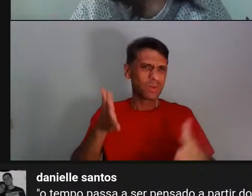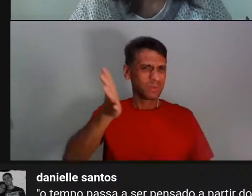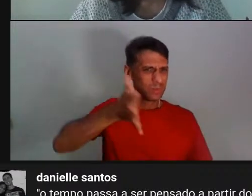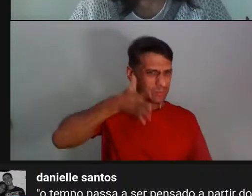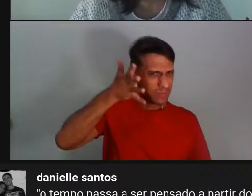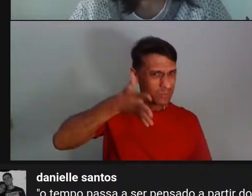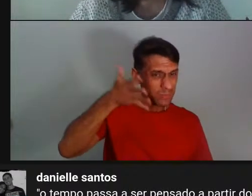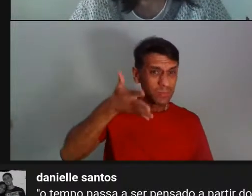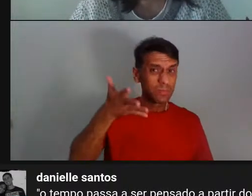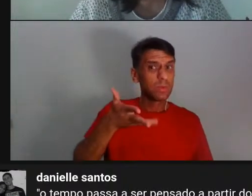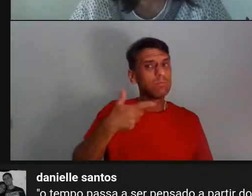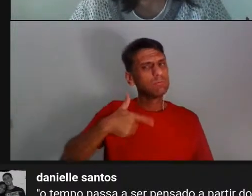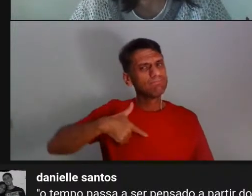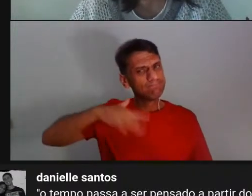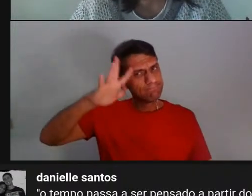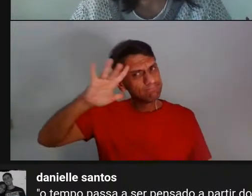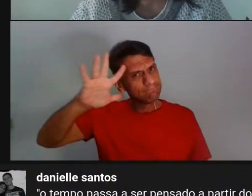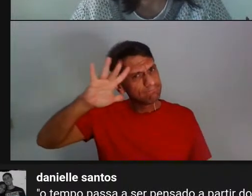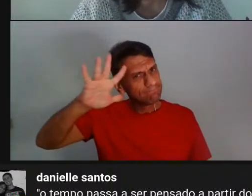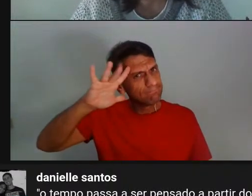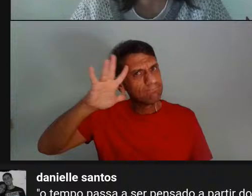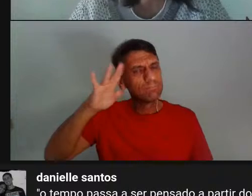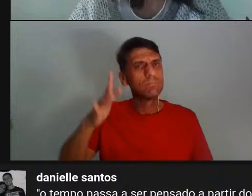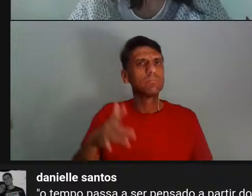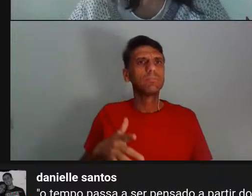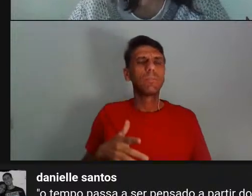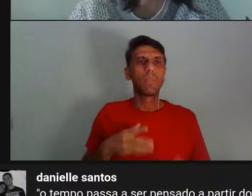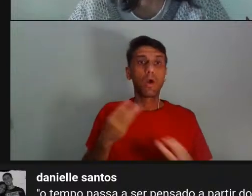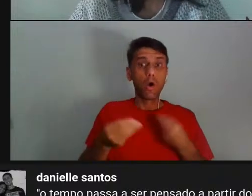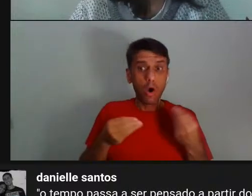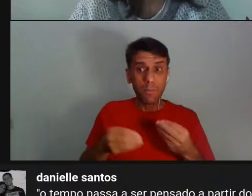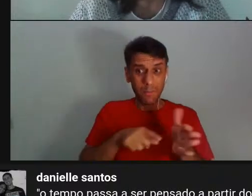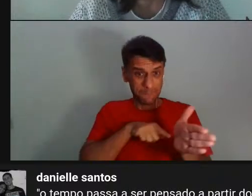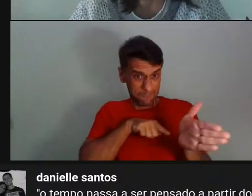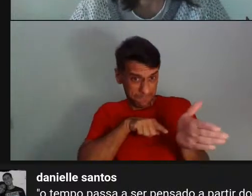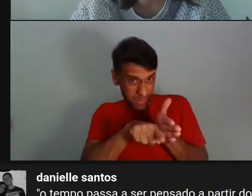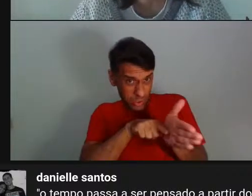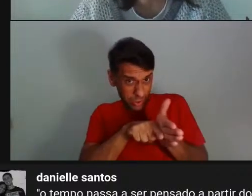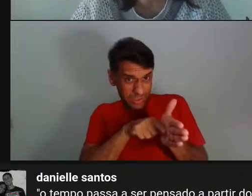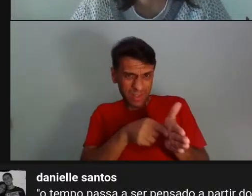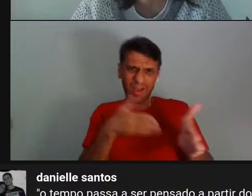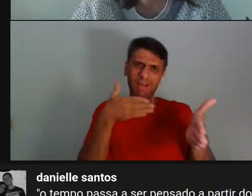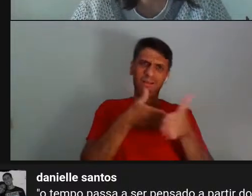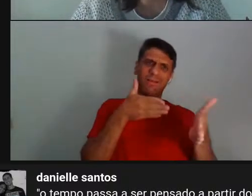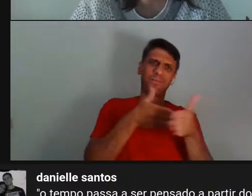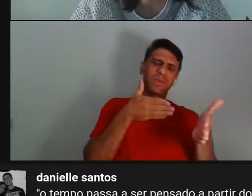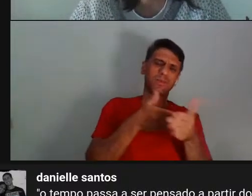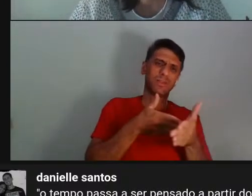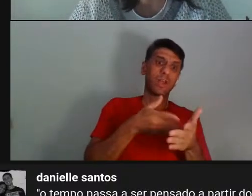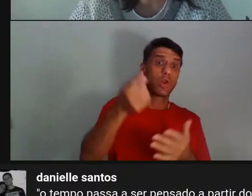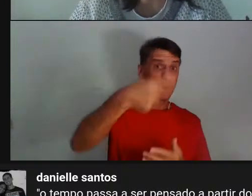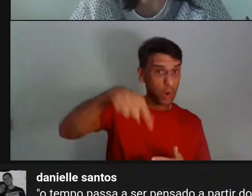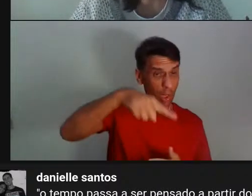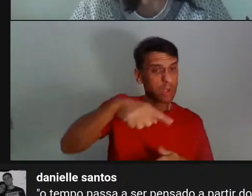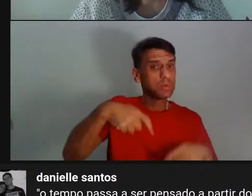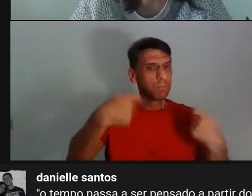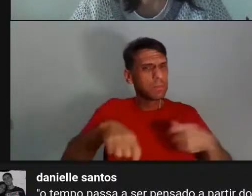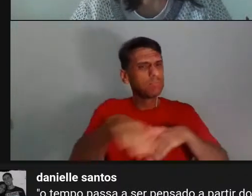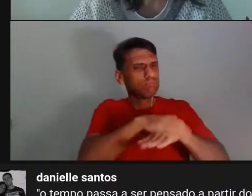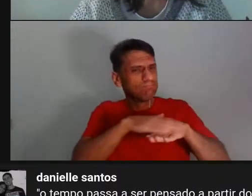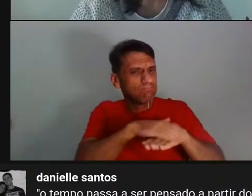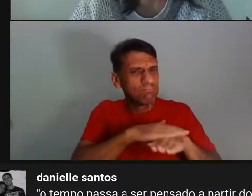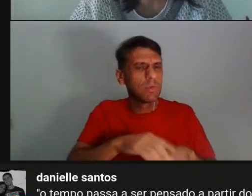fazendo essa reflexão de que discutir pesquisa é muito limitado, a gente precisa discutir os